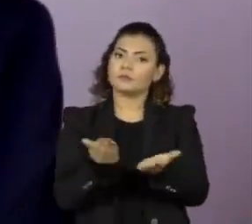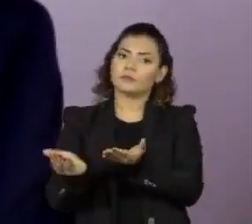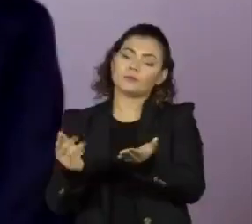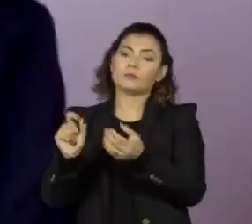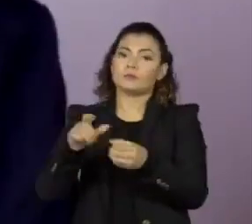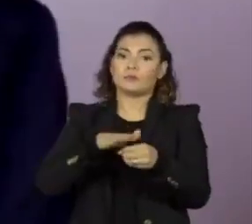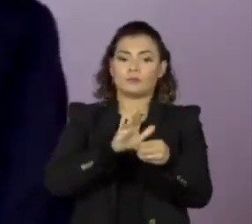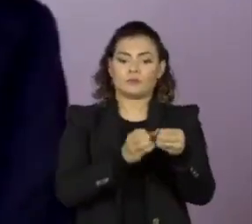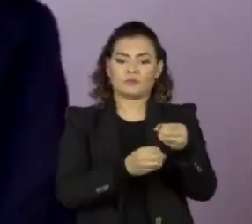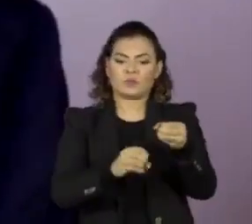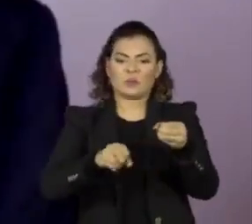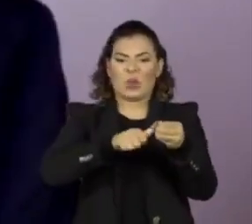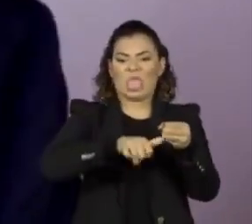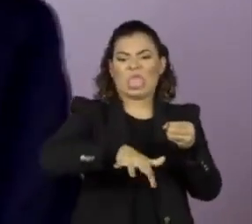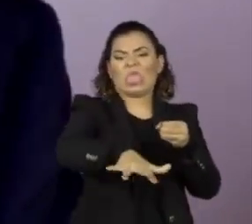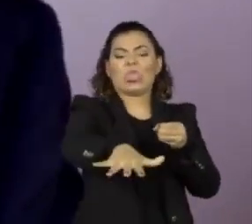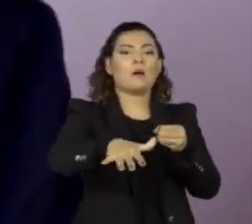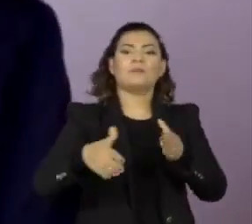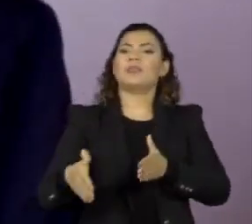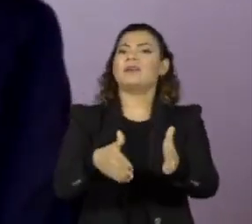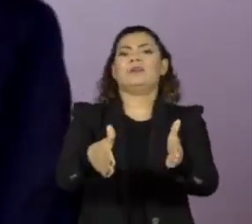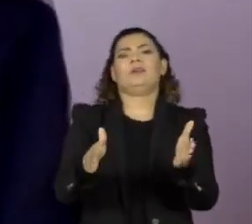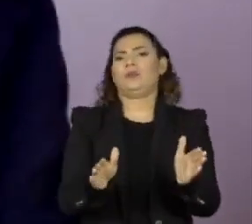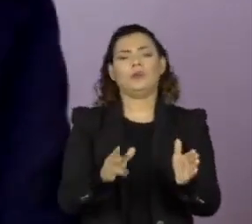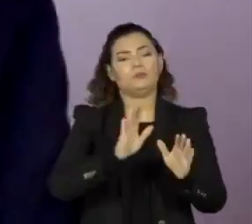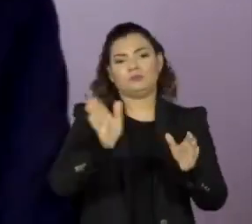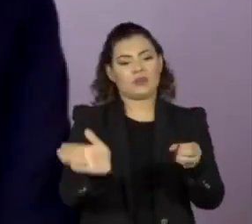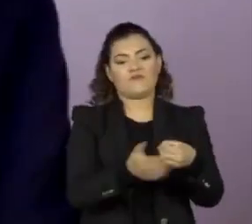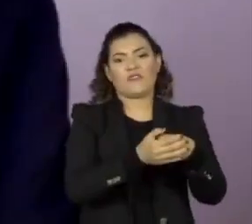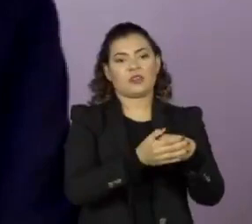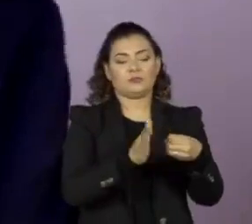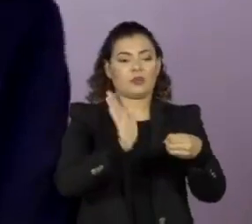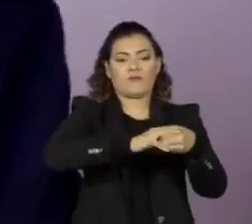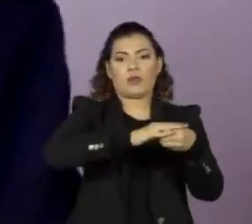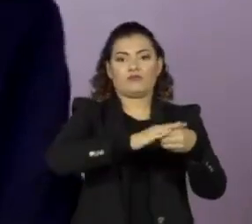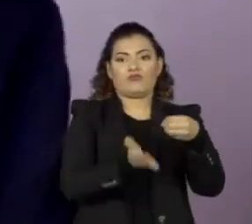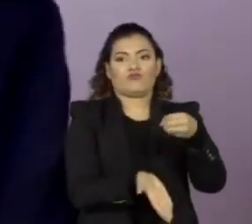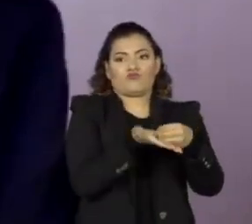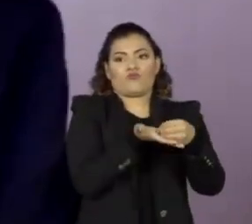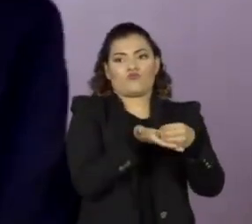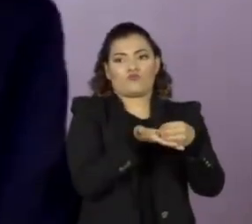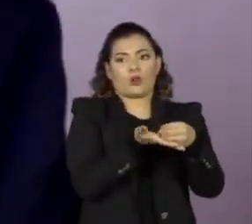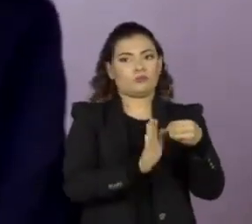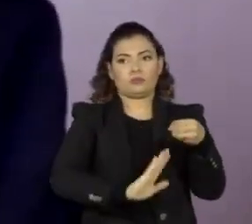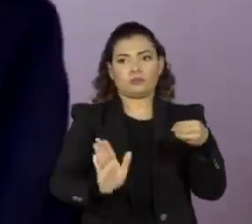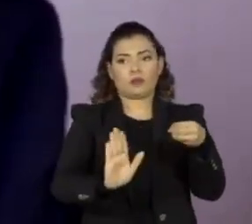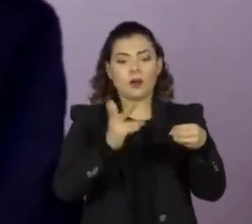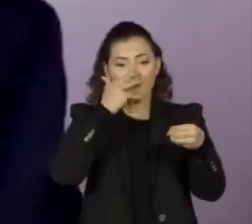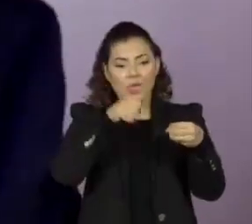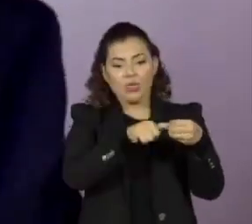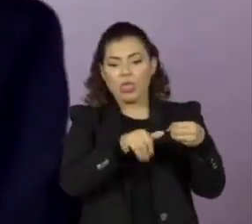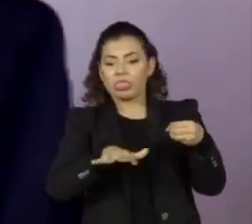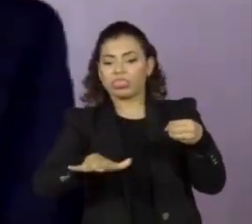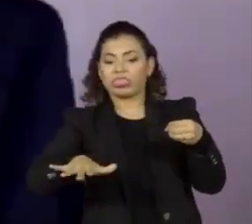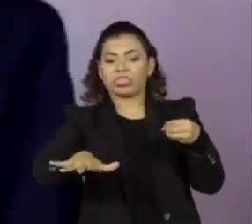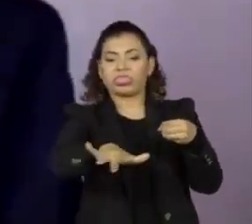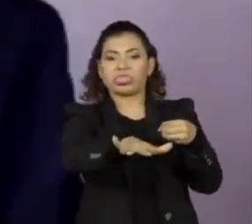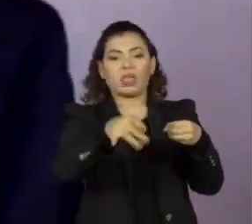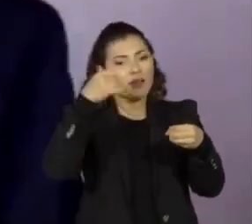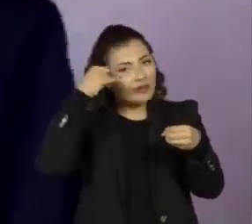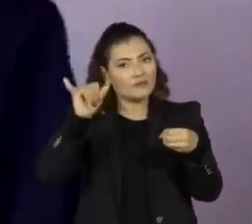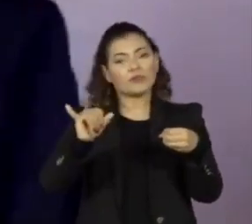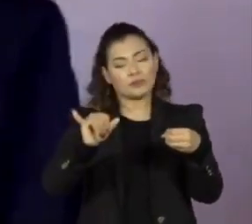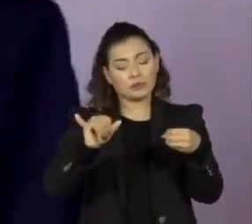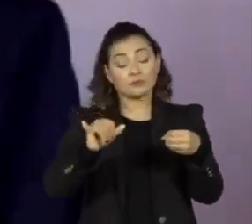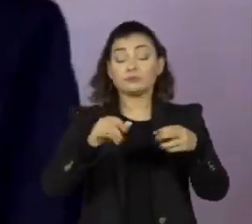que estavam sendo jogados nos córregos, para que os córregos ficassem limpos e, por consequência, o Pinheiros